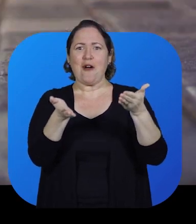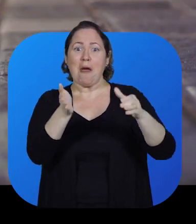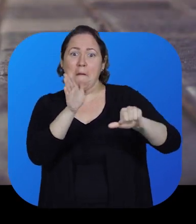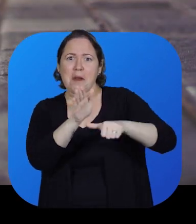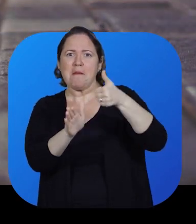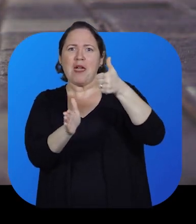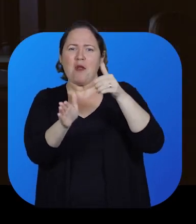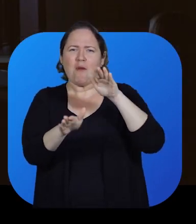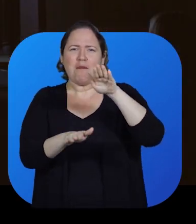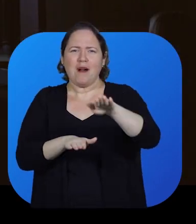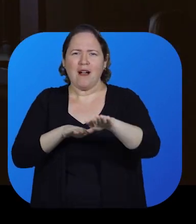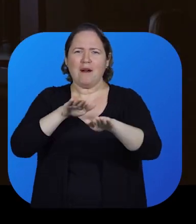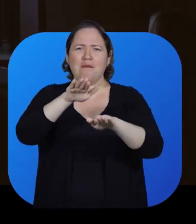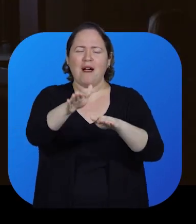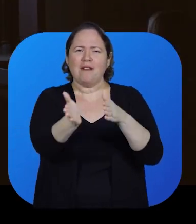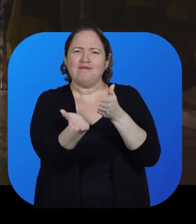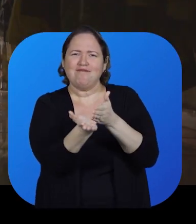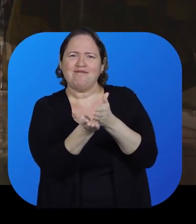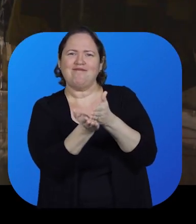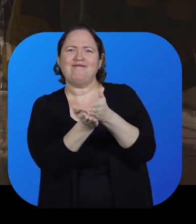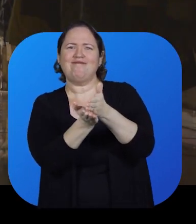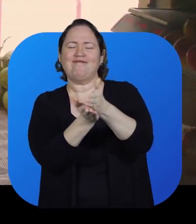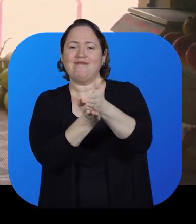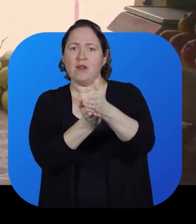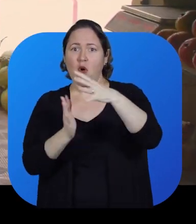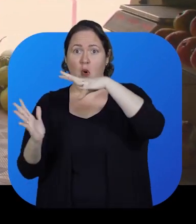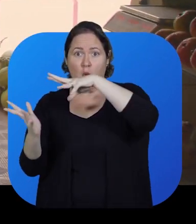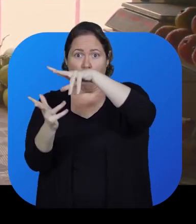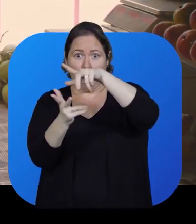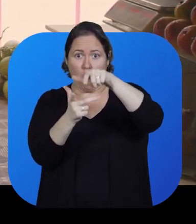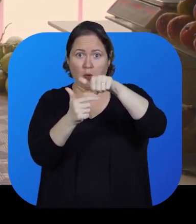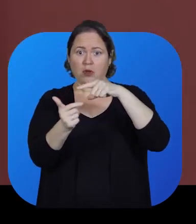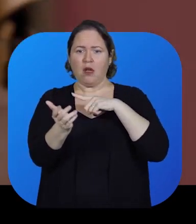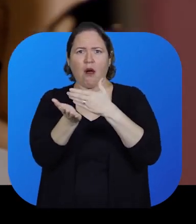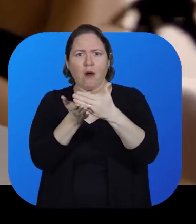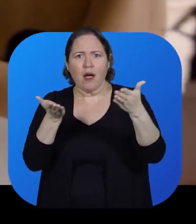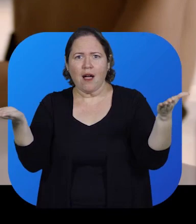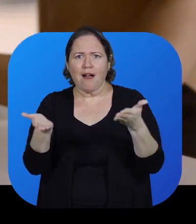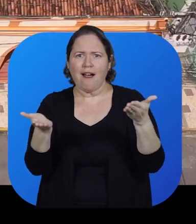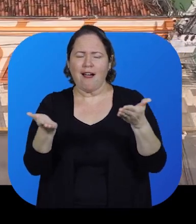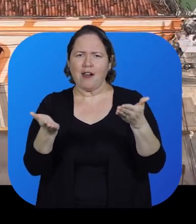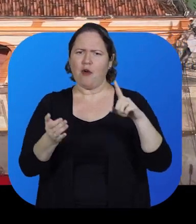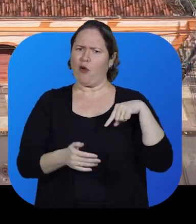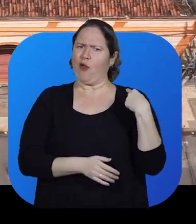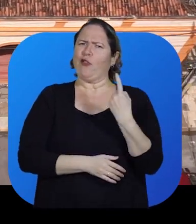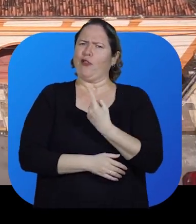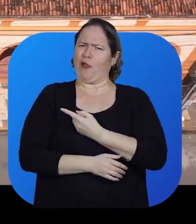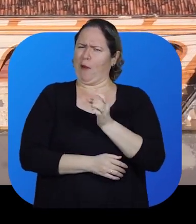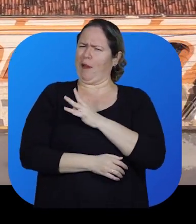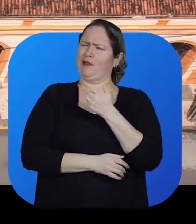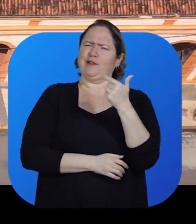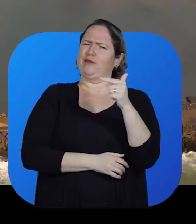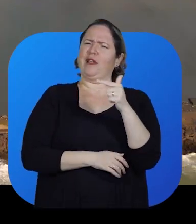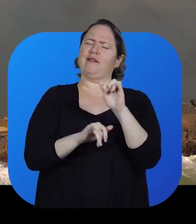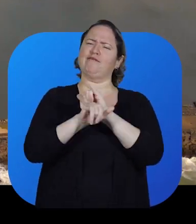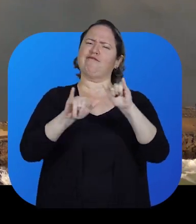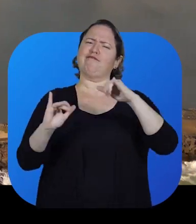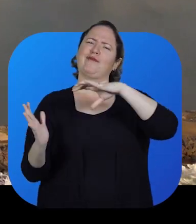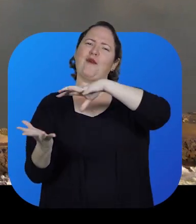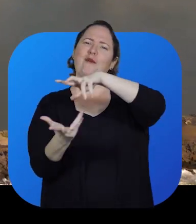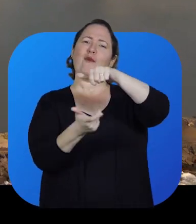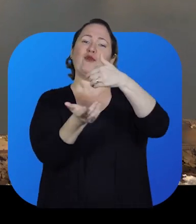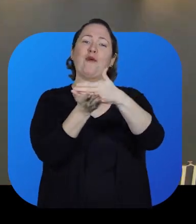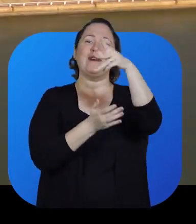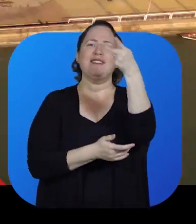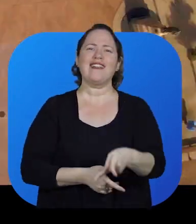primeiros passos já estão sendo dados. Porque se o mundo todo está recomeçando, Oxe, a gente não tem receio em dizer. O mundo